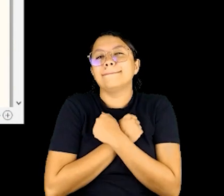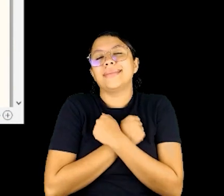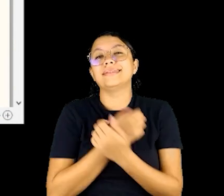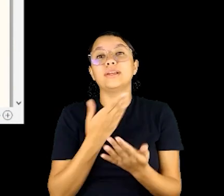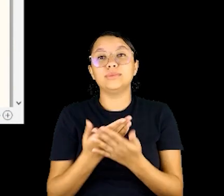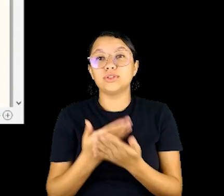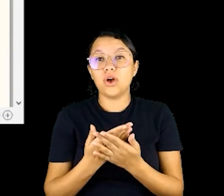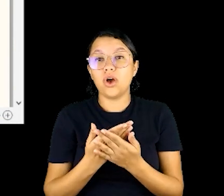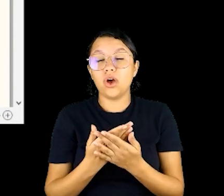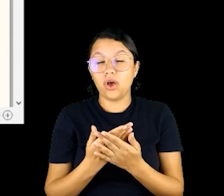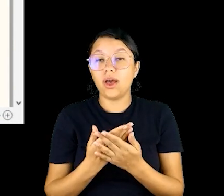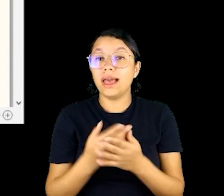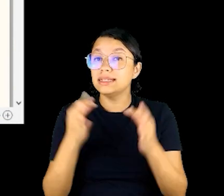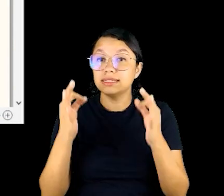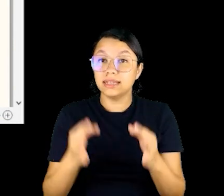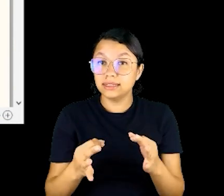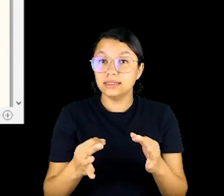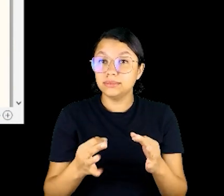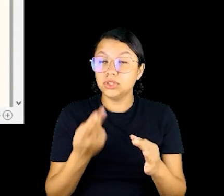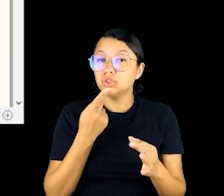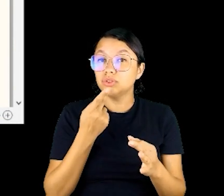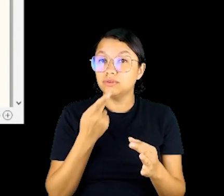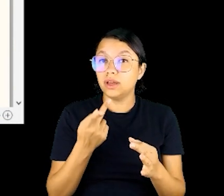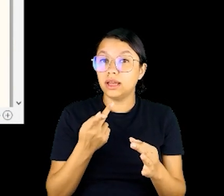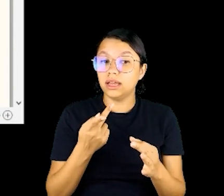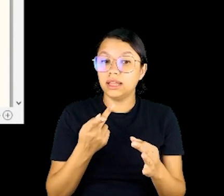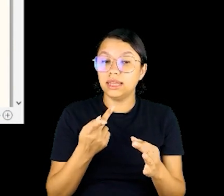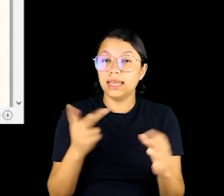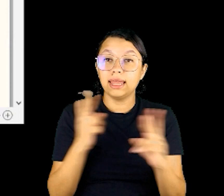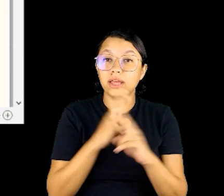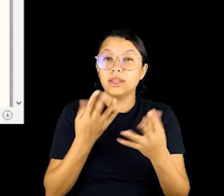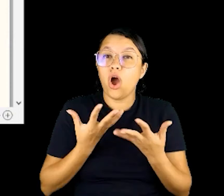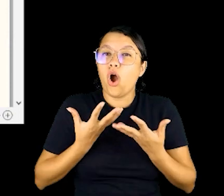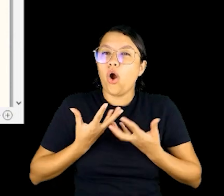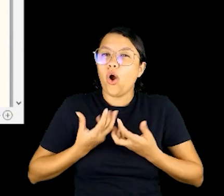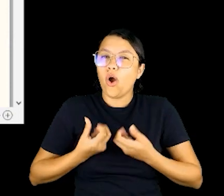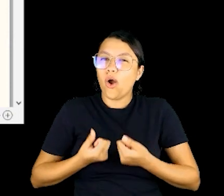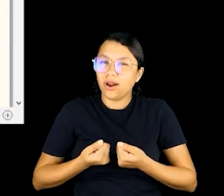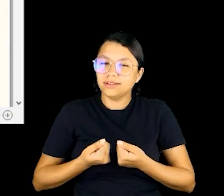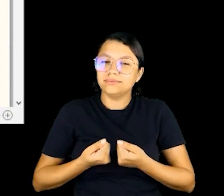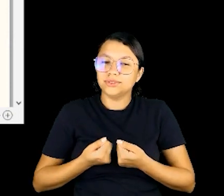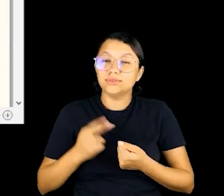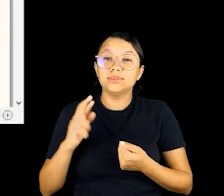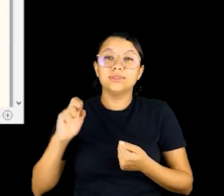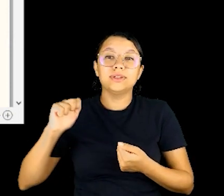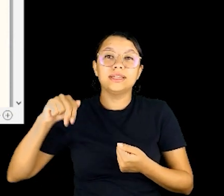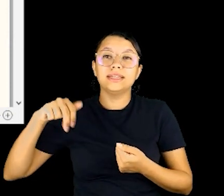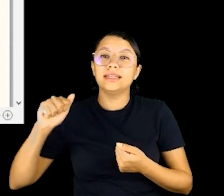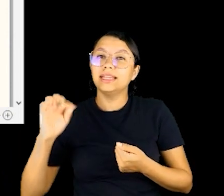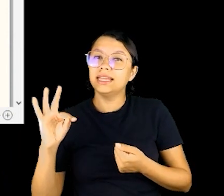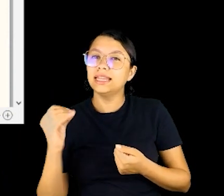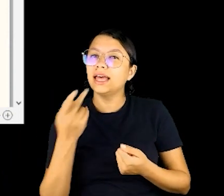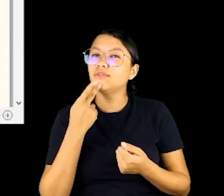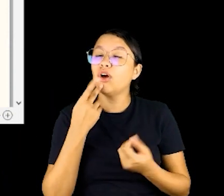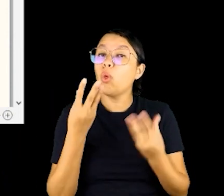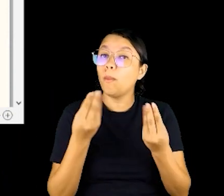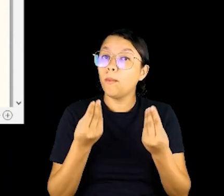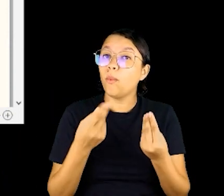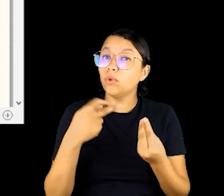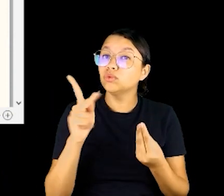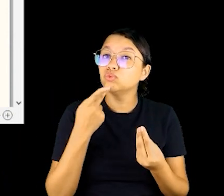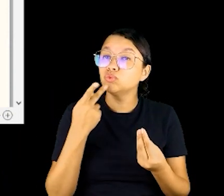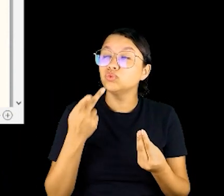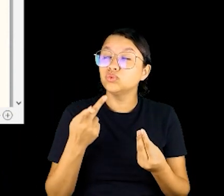Quando eu falo em abraçar uma escola, é justamente aquela questão que eu anteriormente do sentido do acolhimento e que o Renato muito